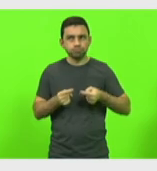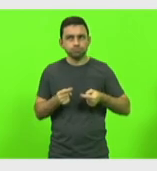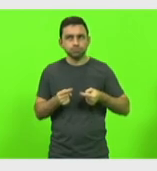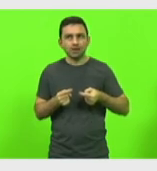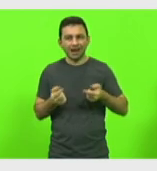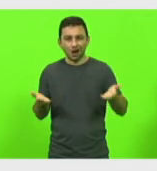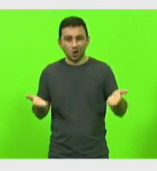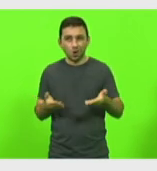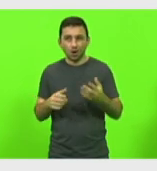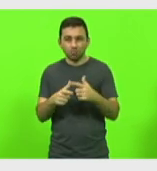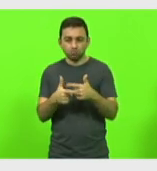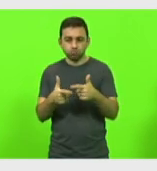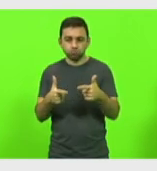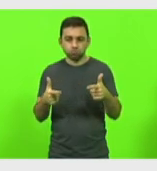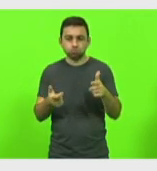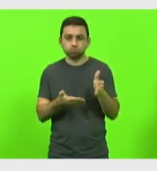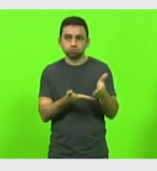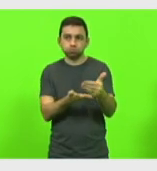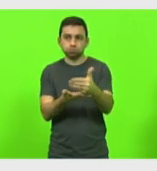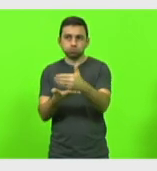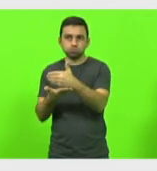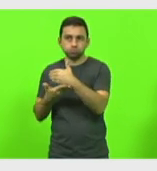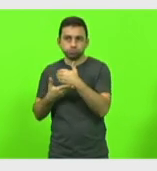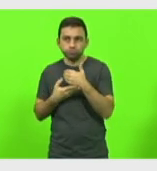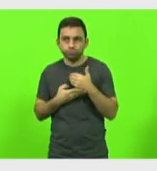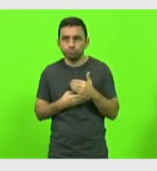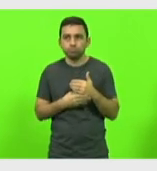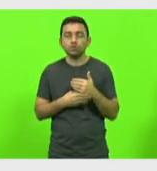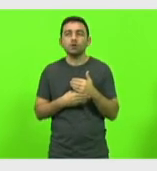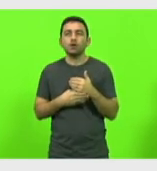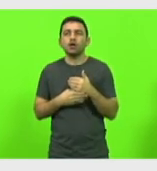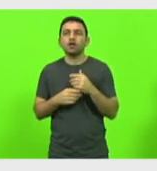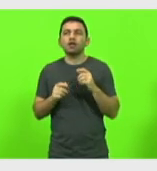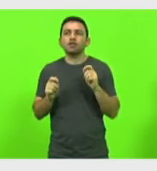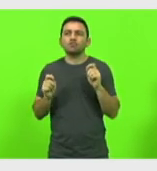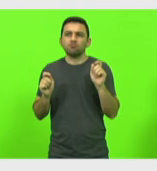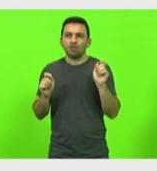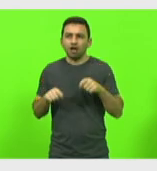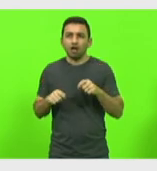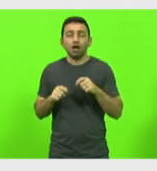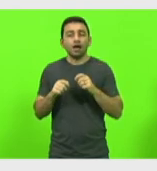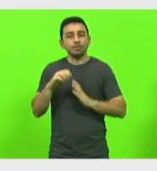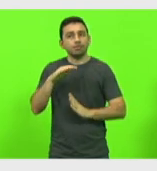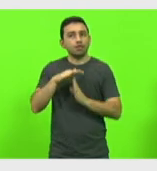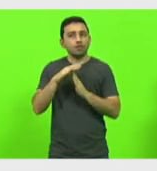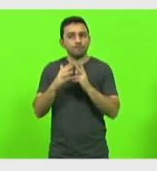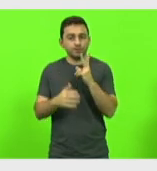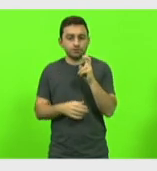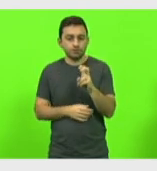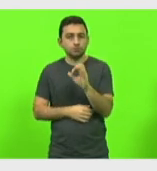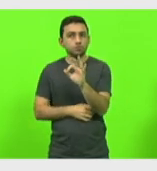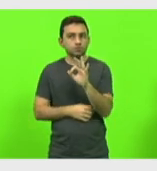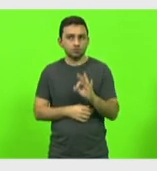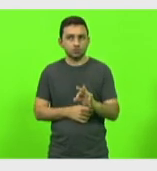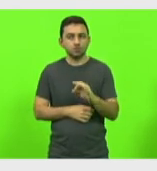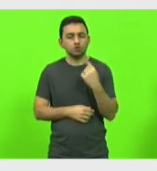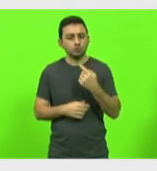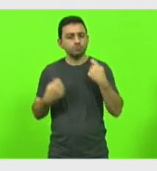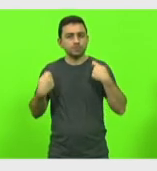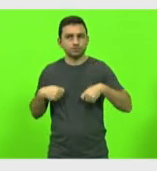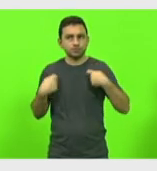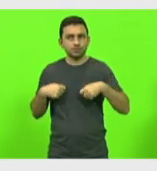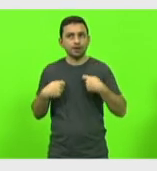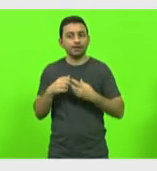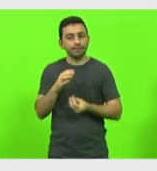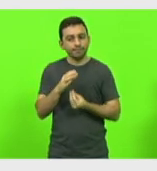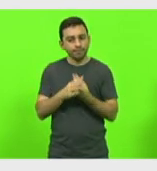crescimento da arrecadação e com a necessidade de atingir os 25%, nós precisamos criar esta